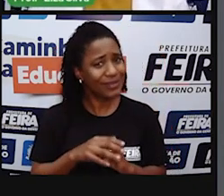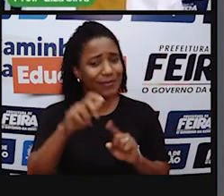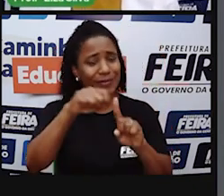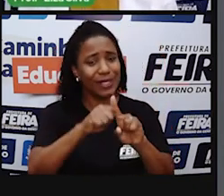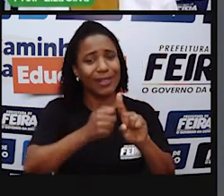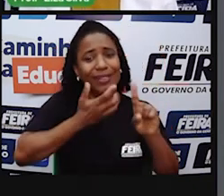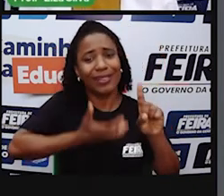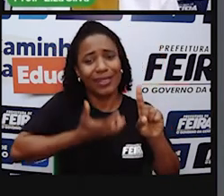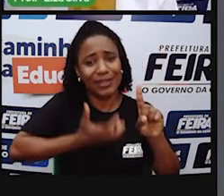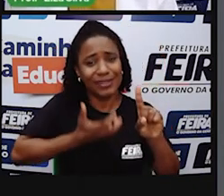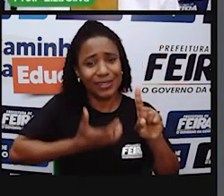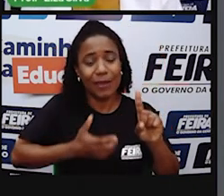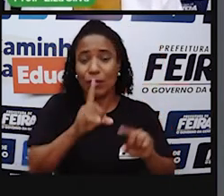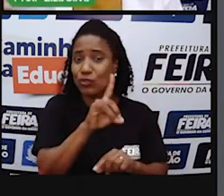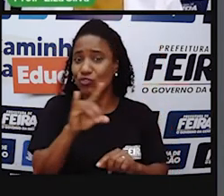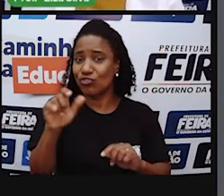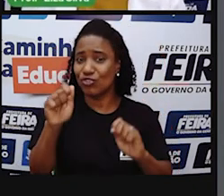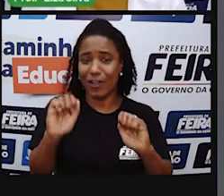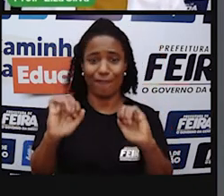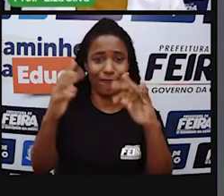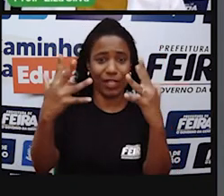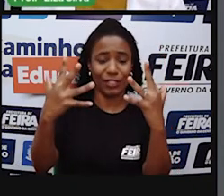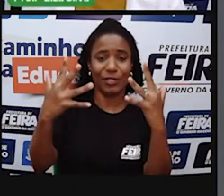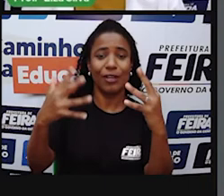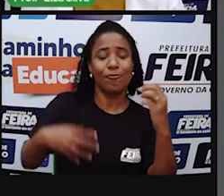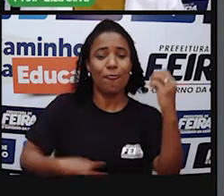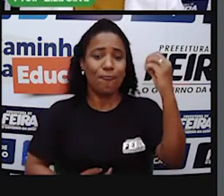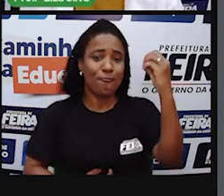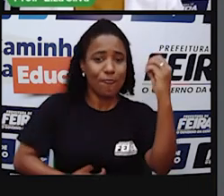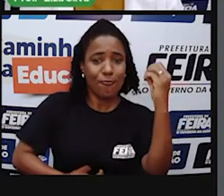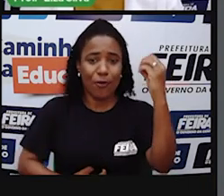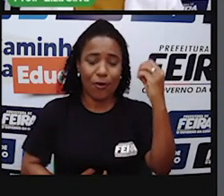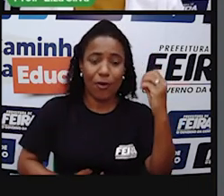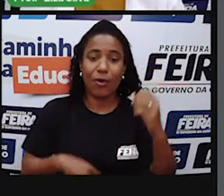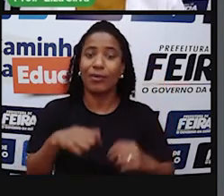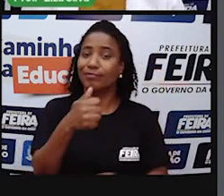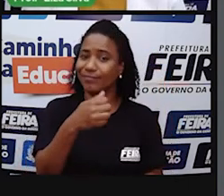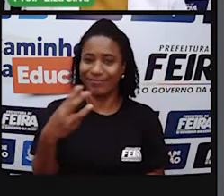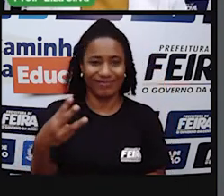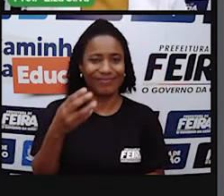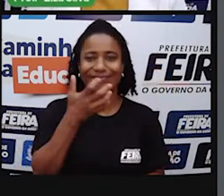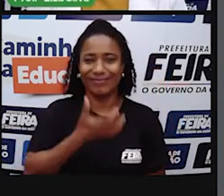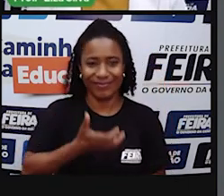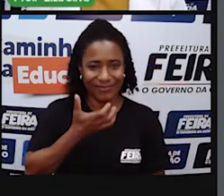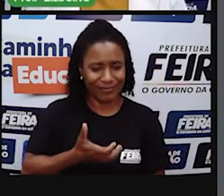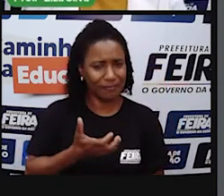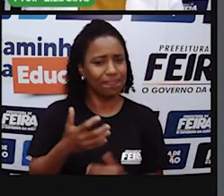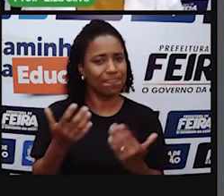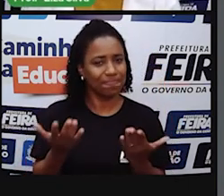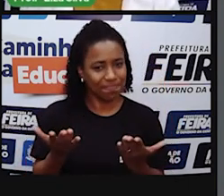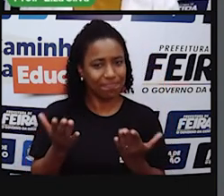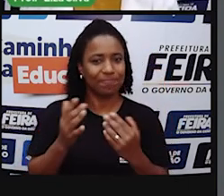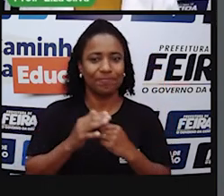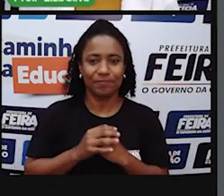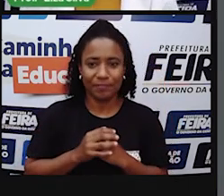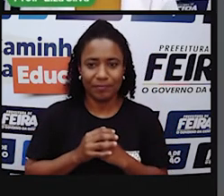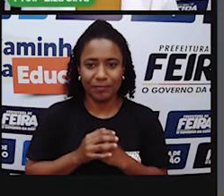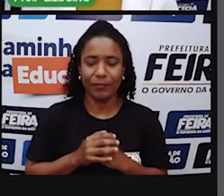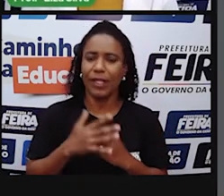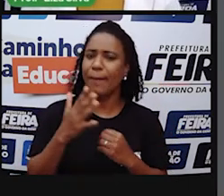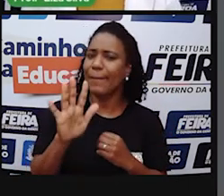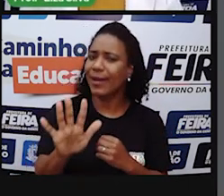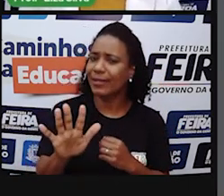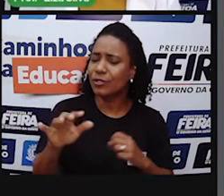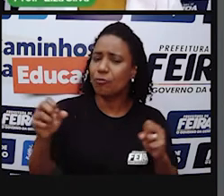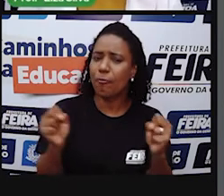o dia nacional do forró É lá em dezembro Ok? Gente E quem foi que espalhou o